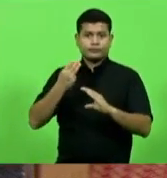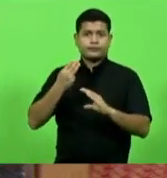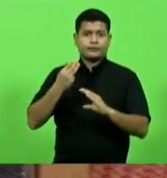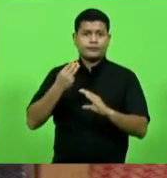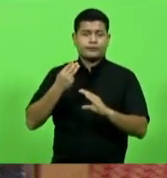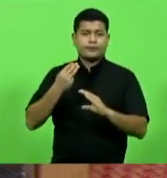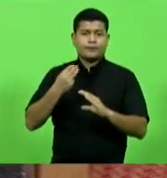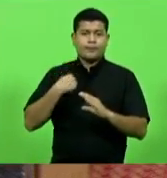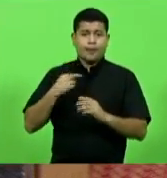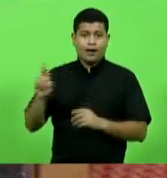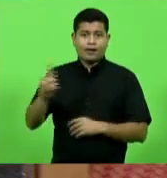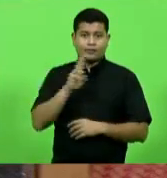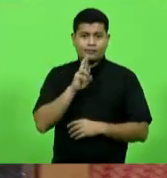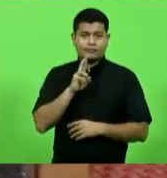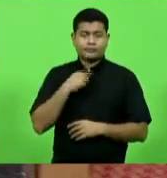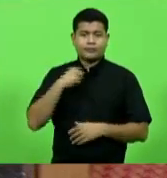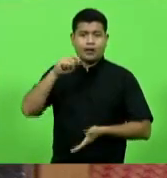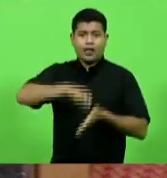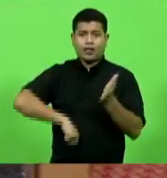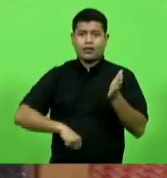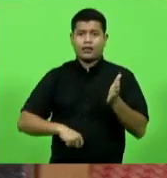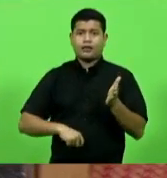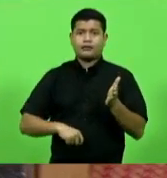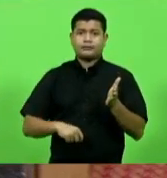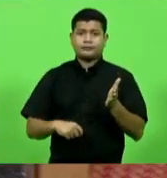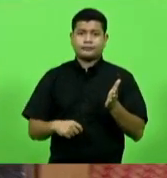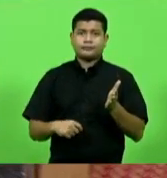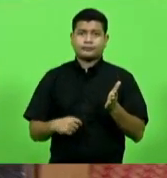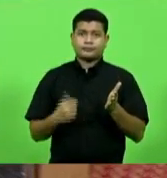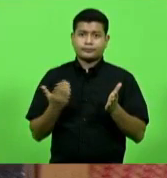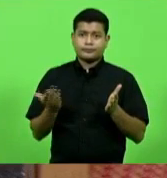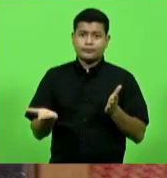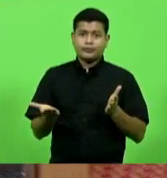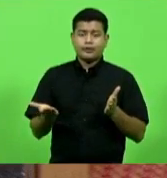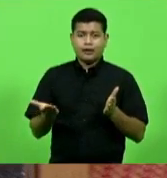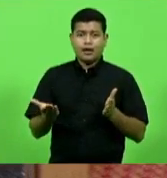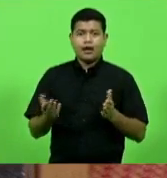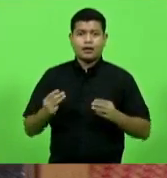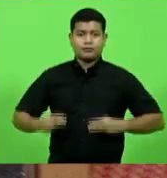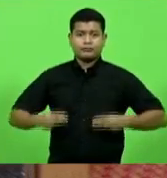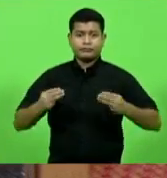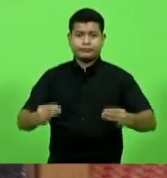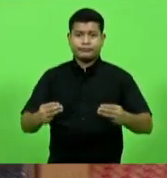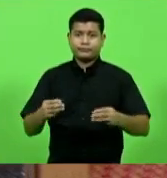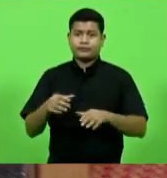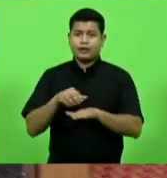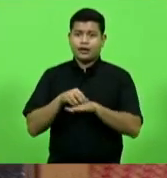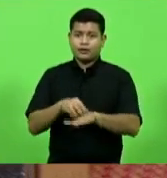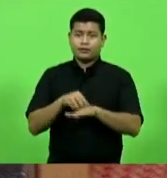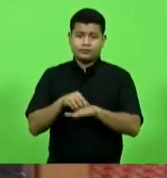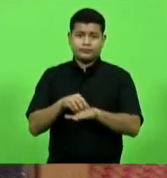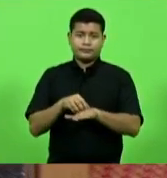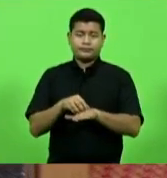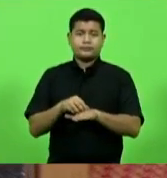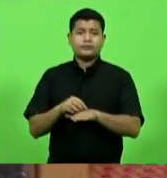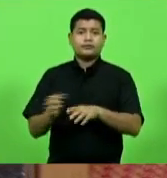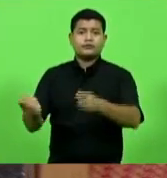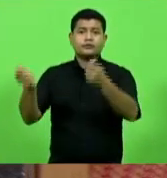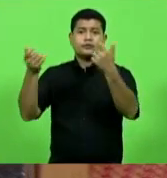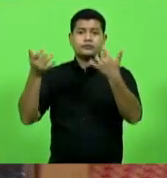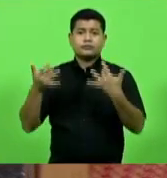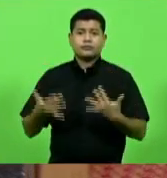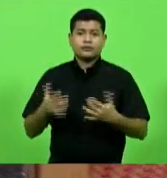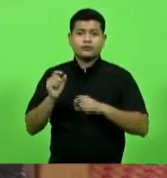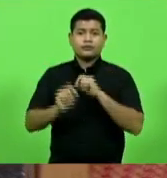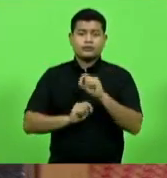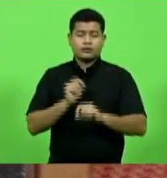assinado pelo ministério dizendo que verso